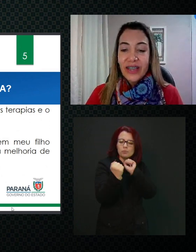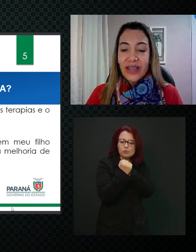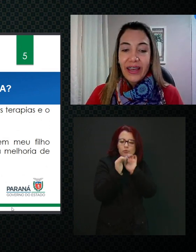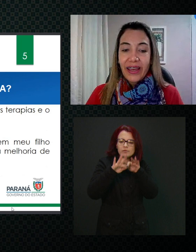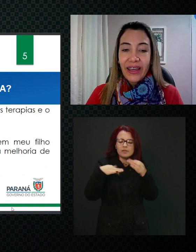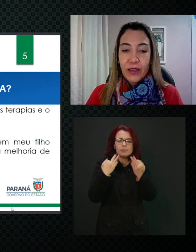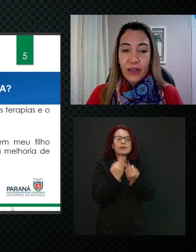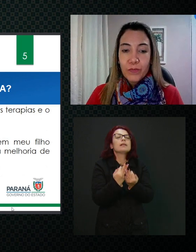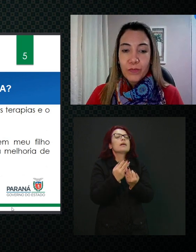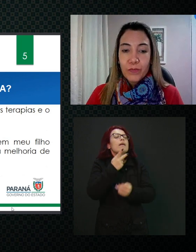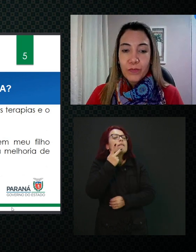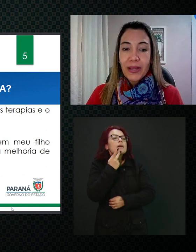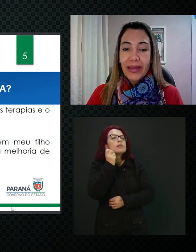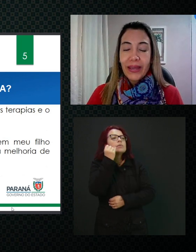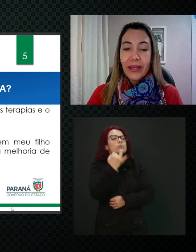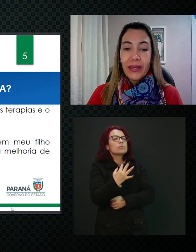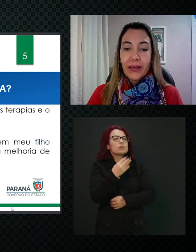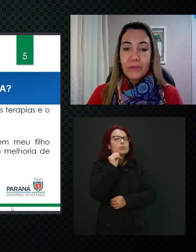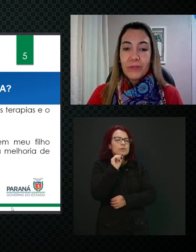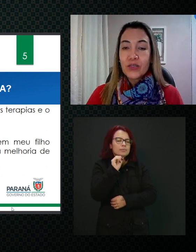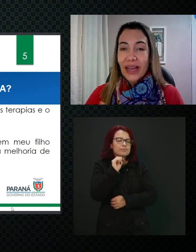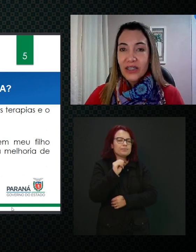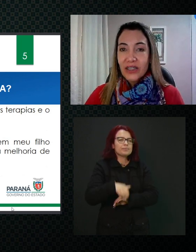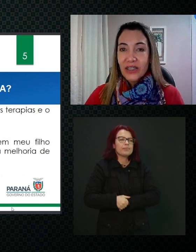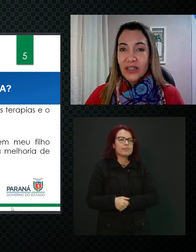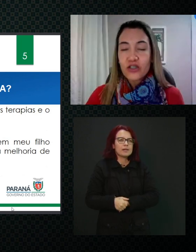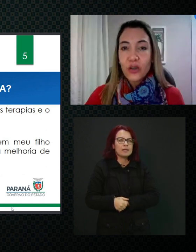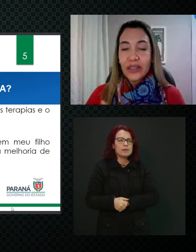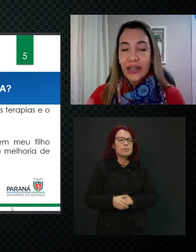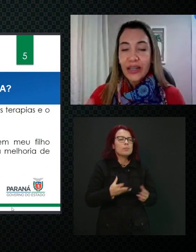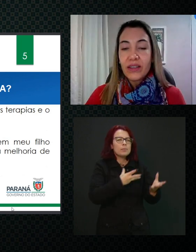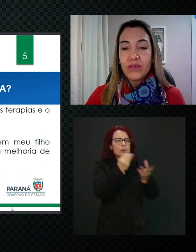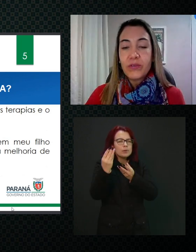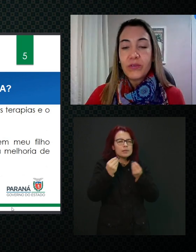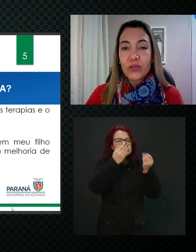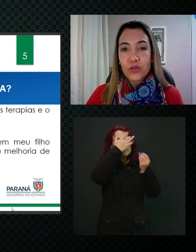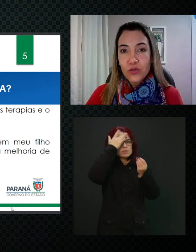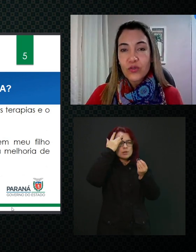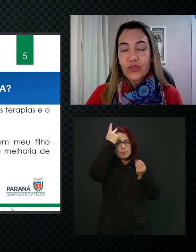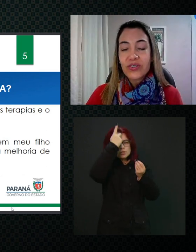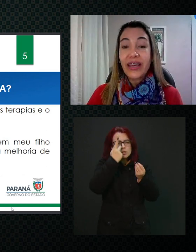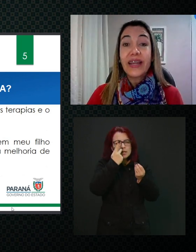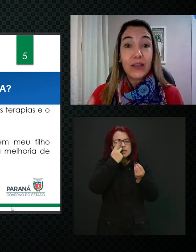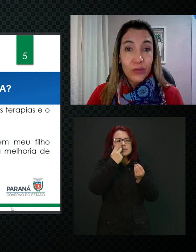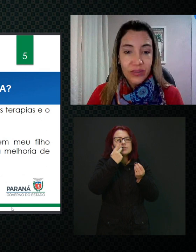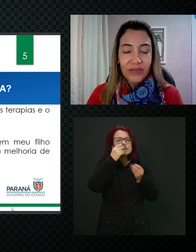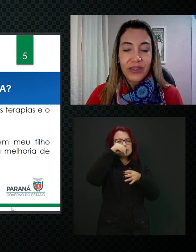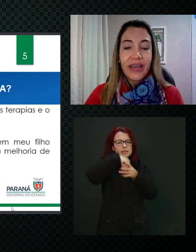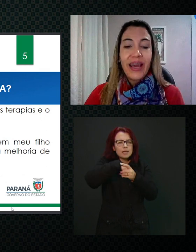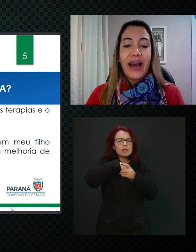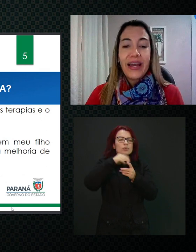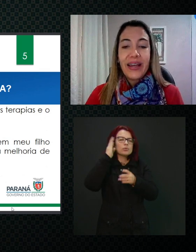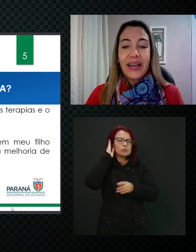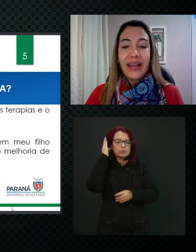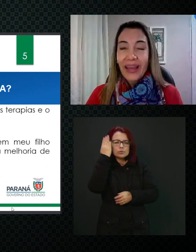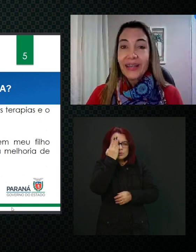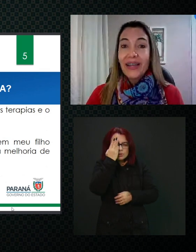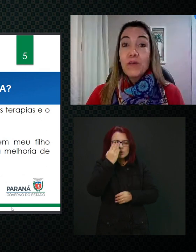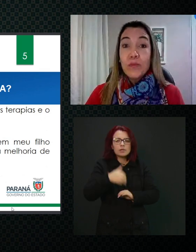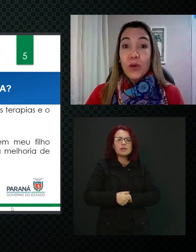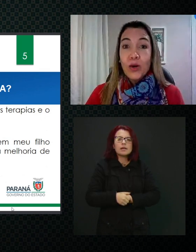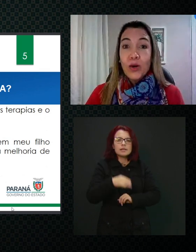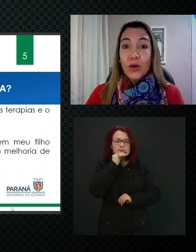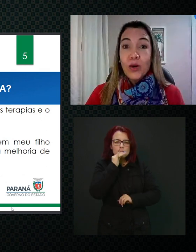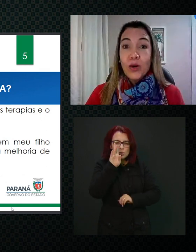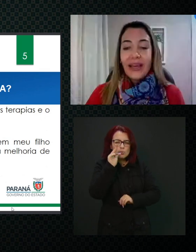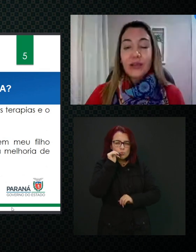personagens da história, né? Que envolvem pessoas com cegueira, inclusive a Ellen Keller,